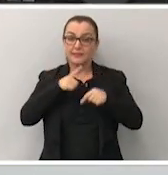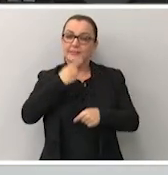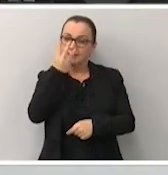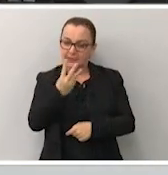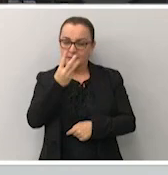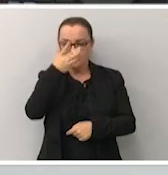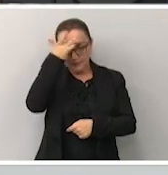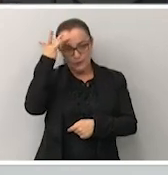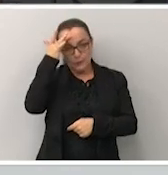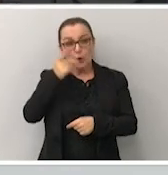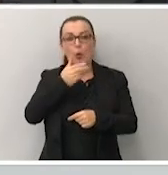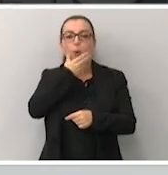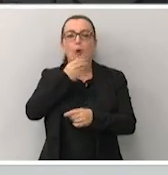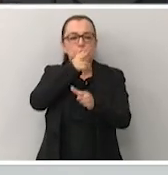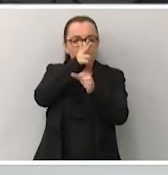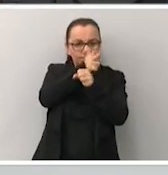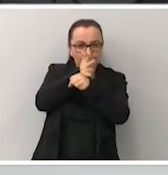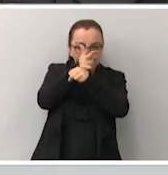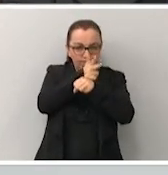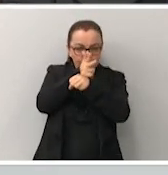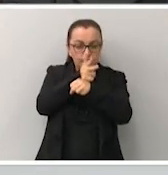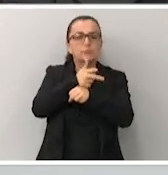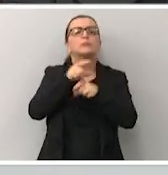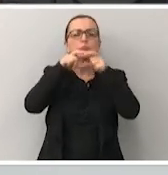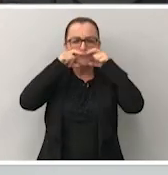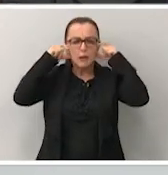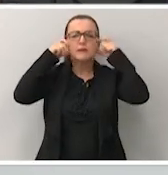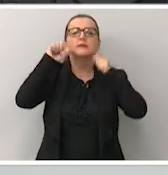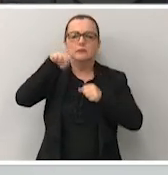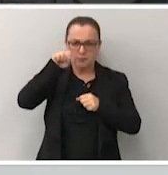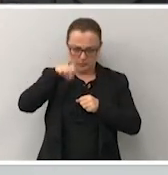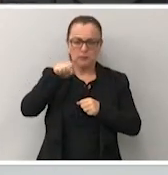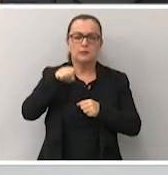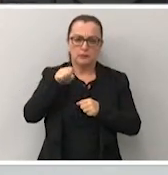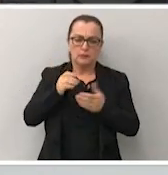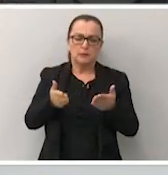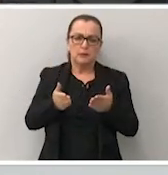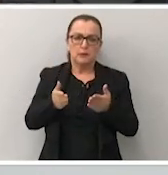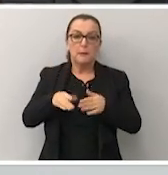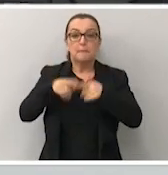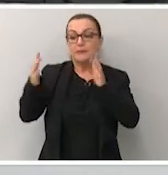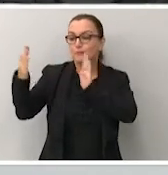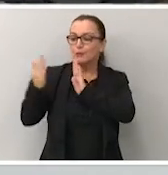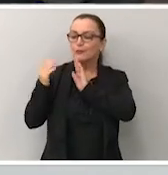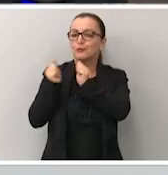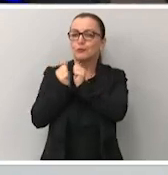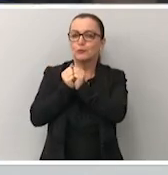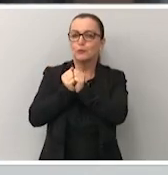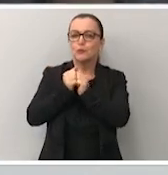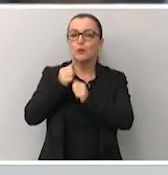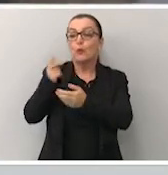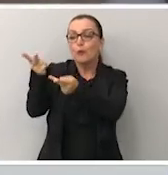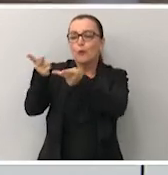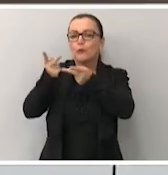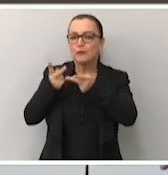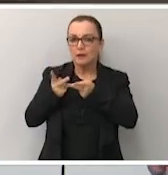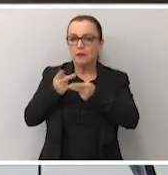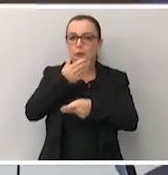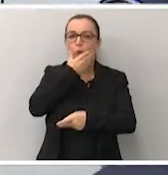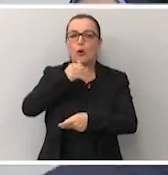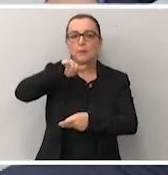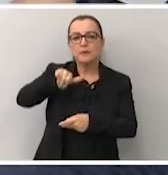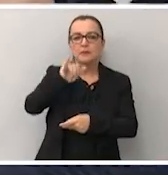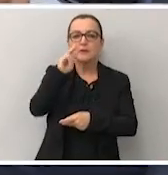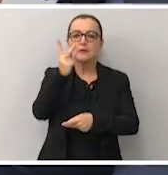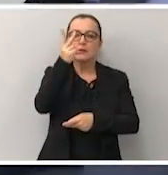pessoas nessa sala. O cinegrafista que está distante e usando a máscara dele. E ao meu lado, o convidado, juiz